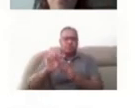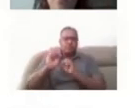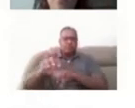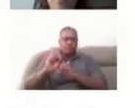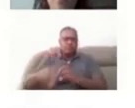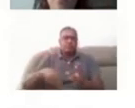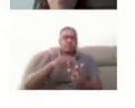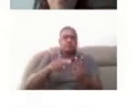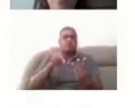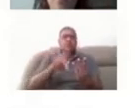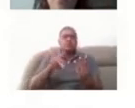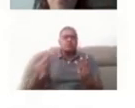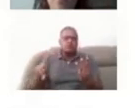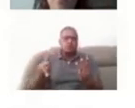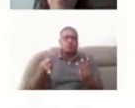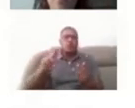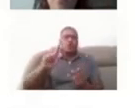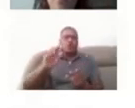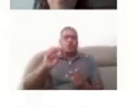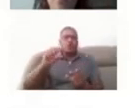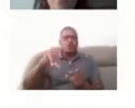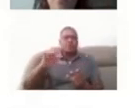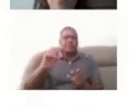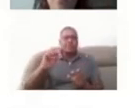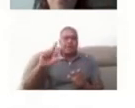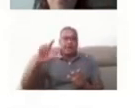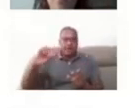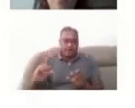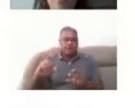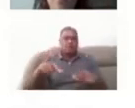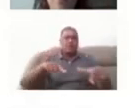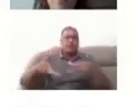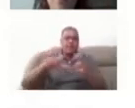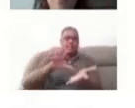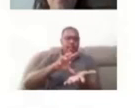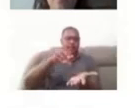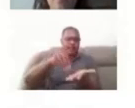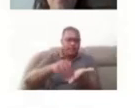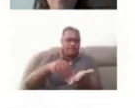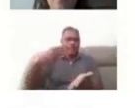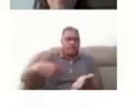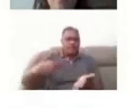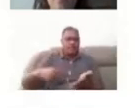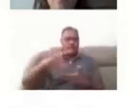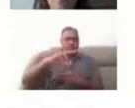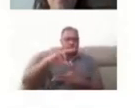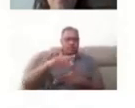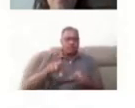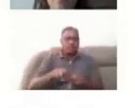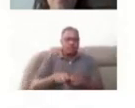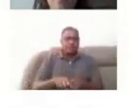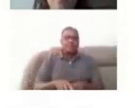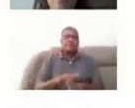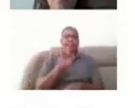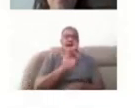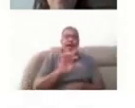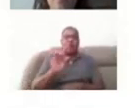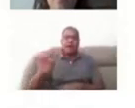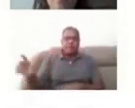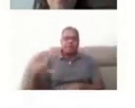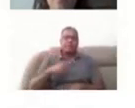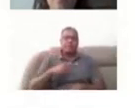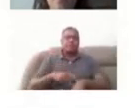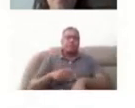Gonçalo Kazumbá, técnico em assuntos educacionais do NAC, aqui na UFBA também. Cada integrante da mesa vai ter 20